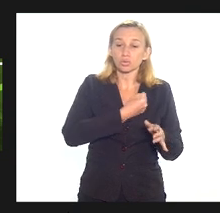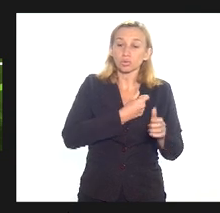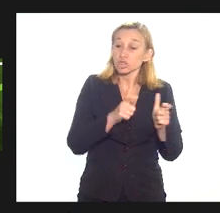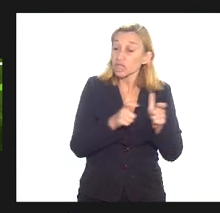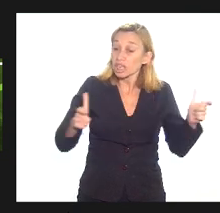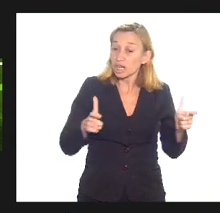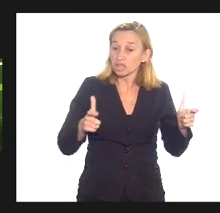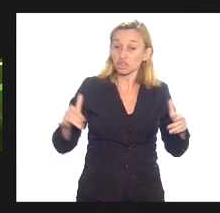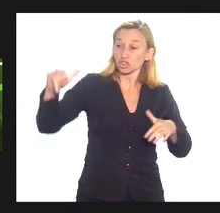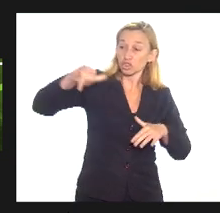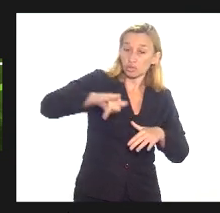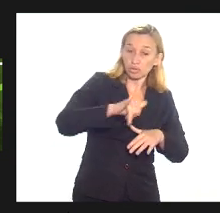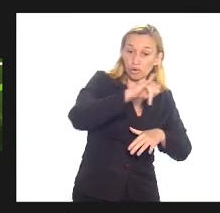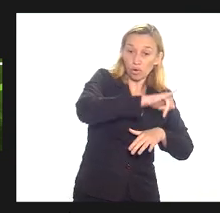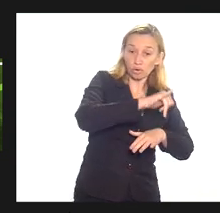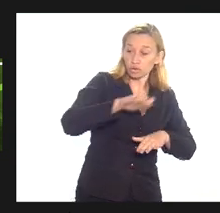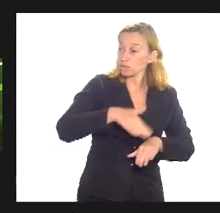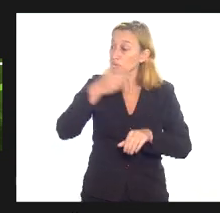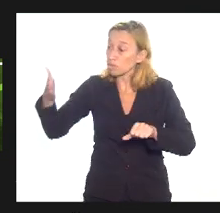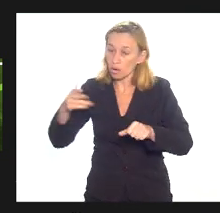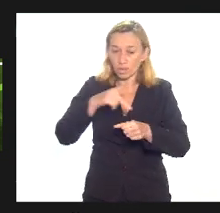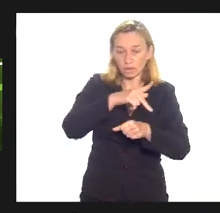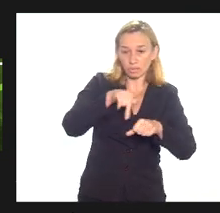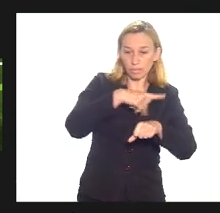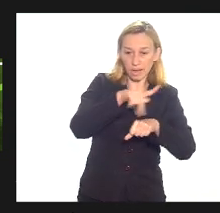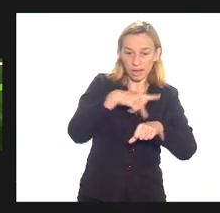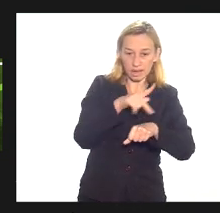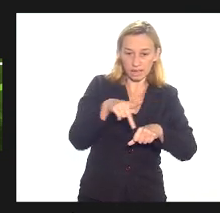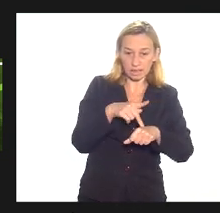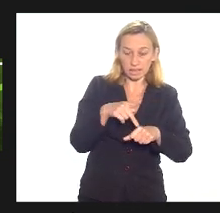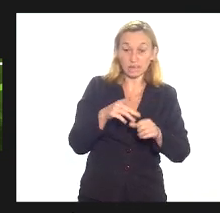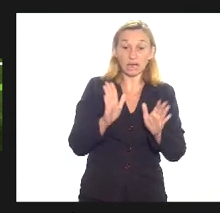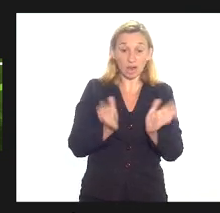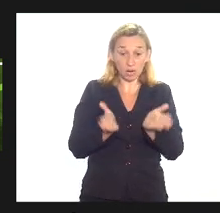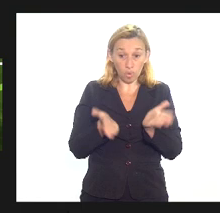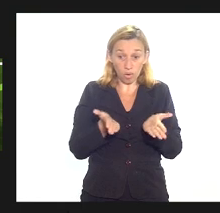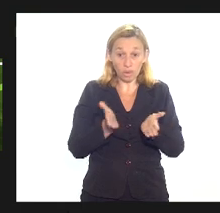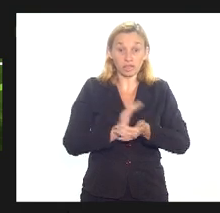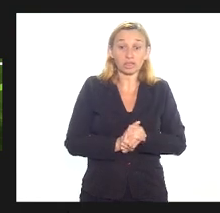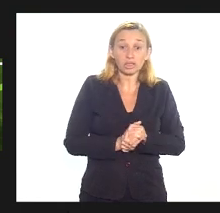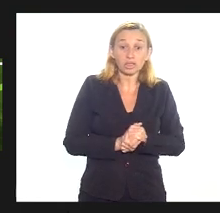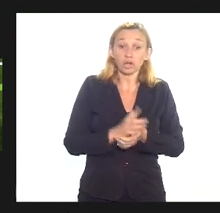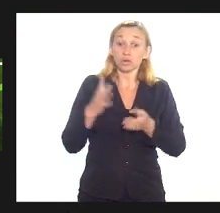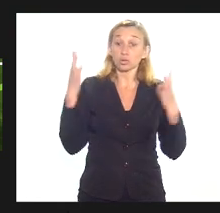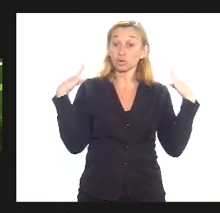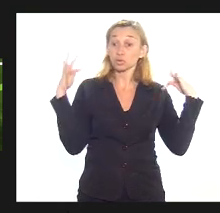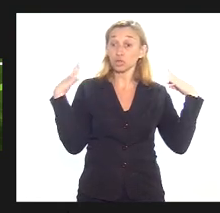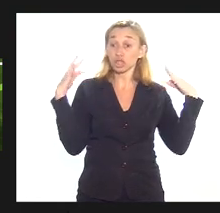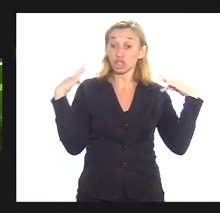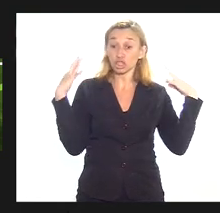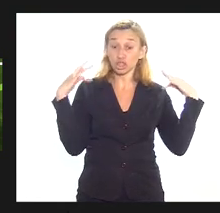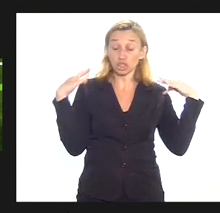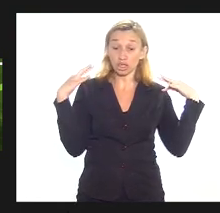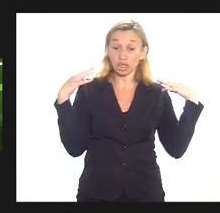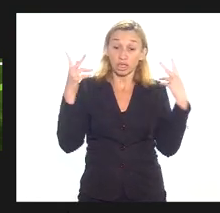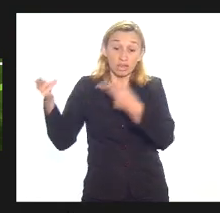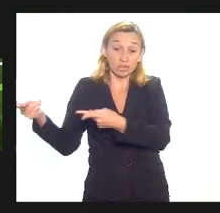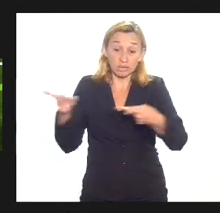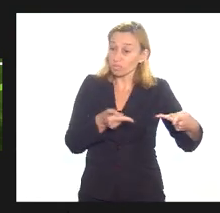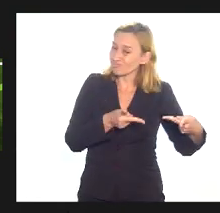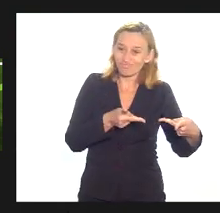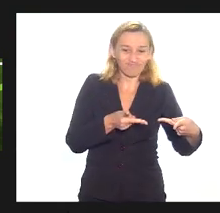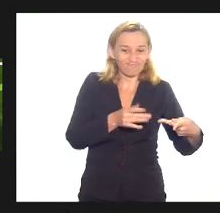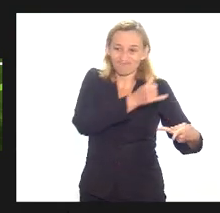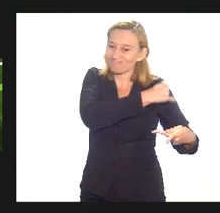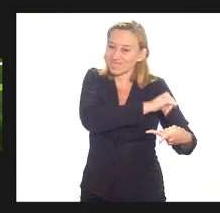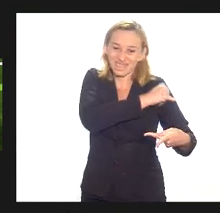exterior a gente deixou de ser hub e com isso os turistas deixam de vir ao Rio de Janeiro porque quem